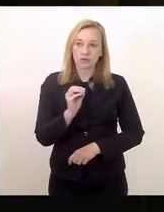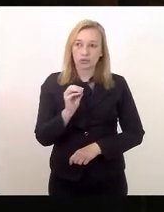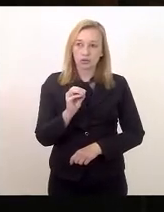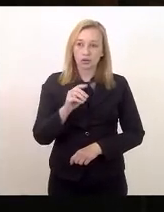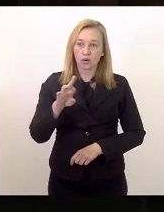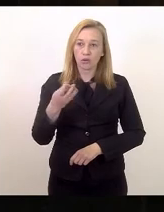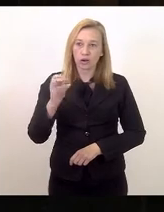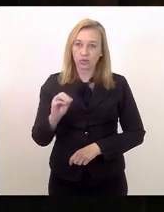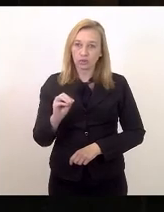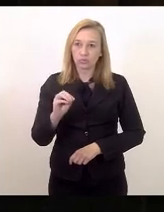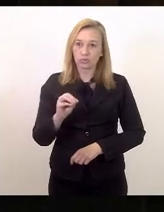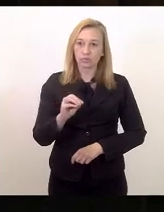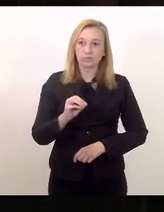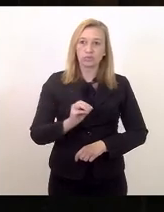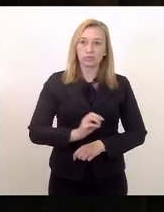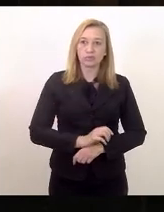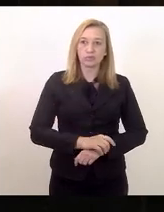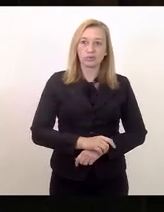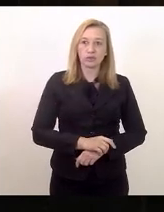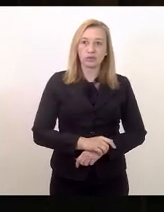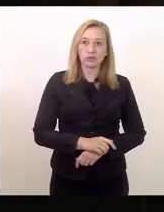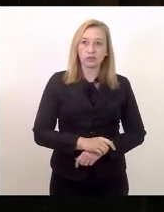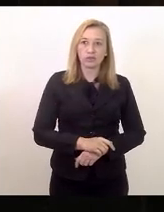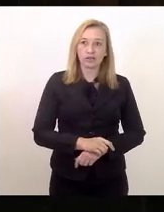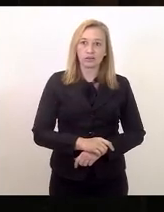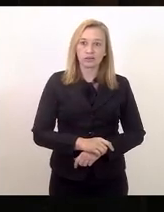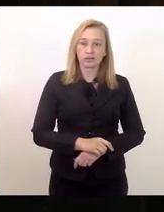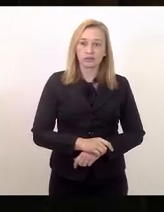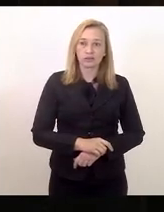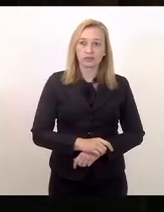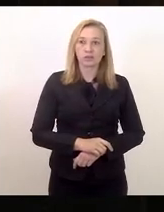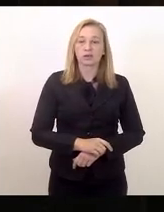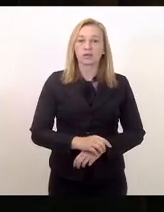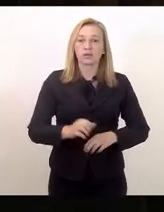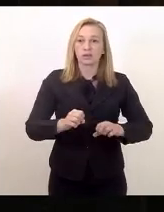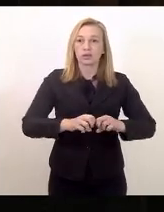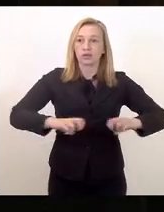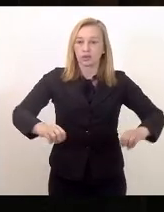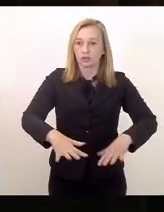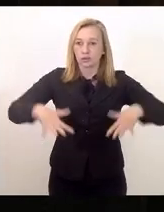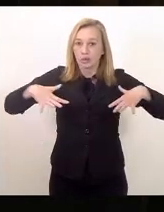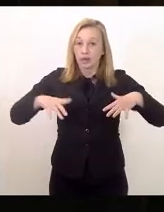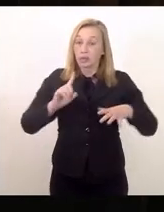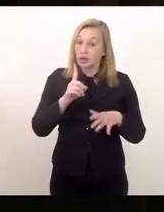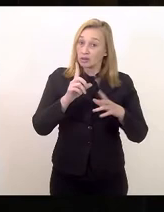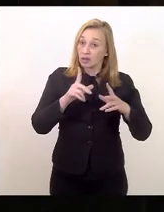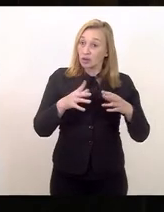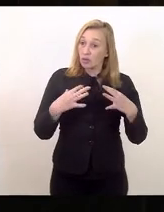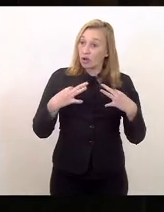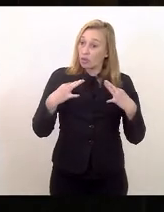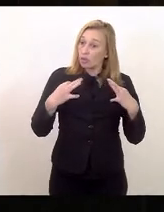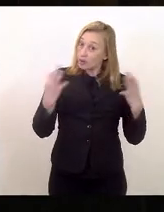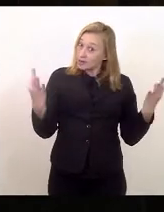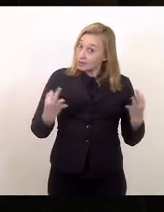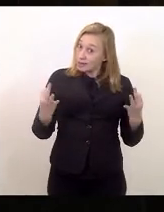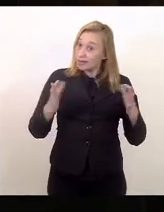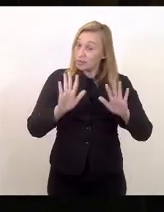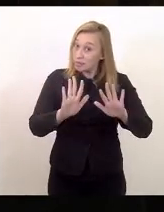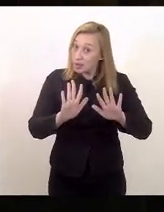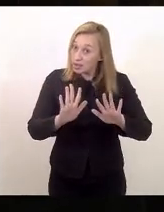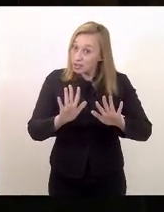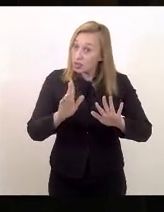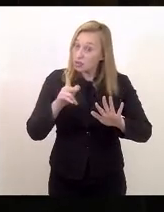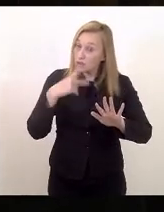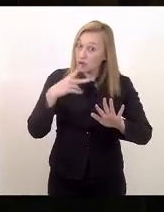que Vossa Excelência está aqui em plenário, mas não está vestido adequadamente. Eu vou falar